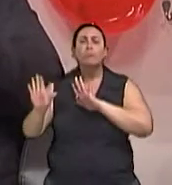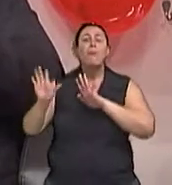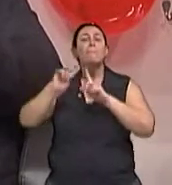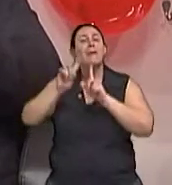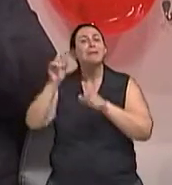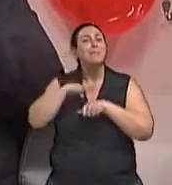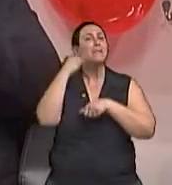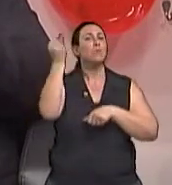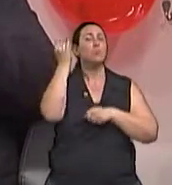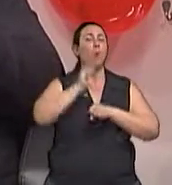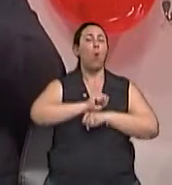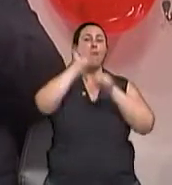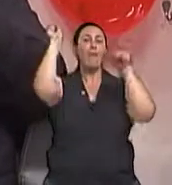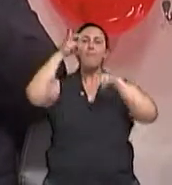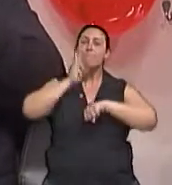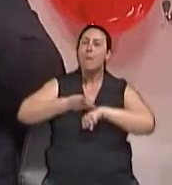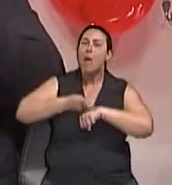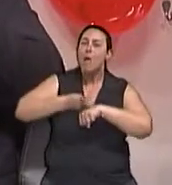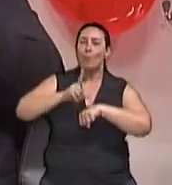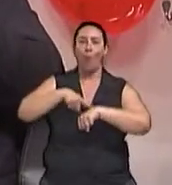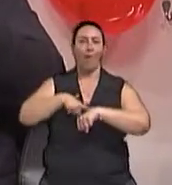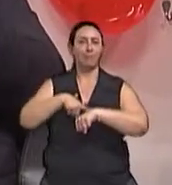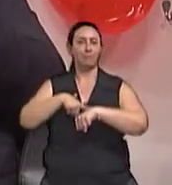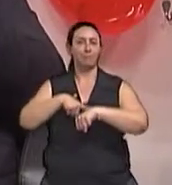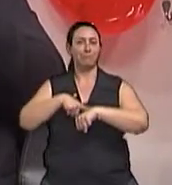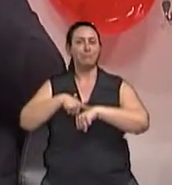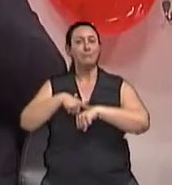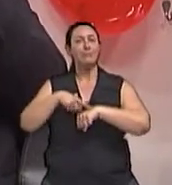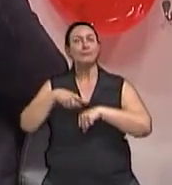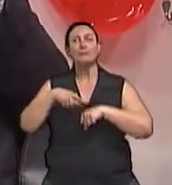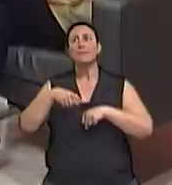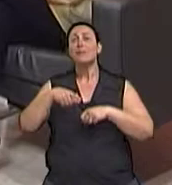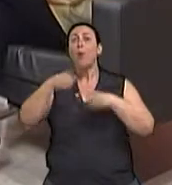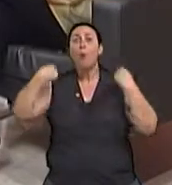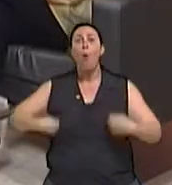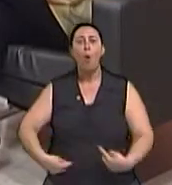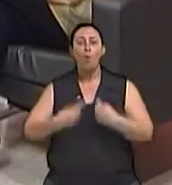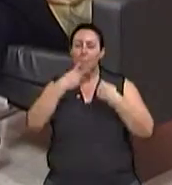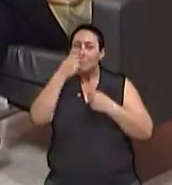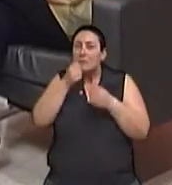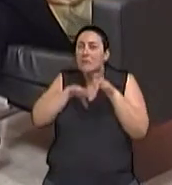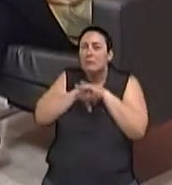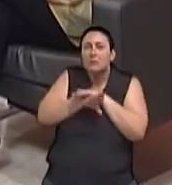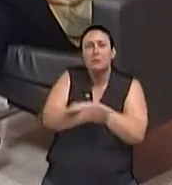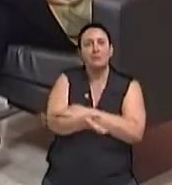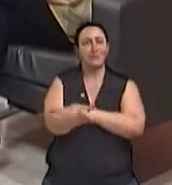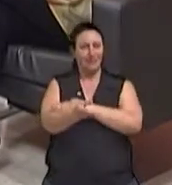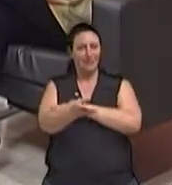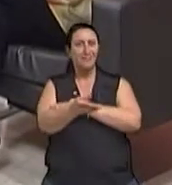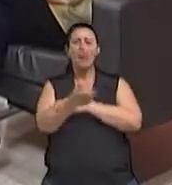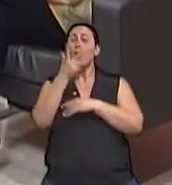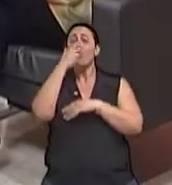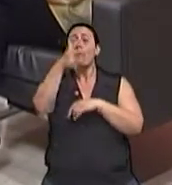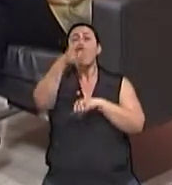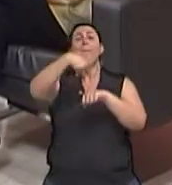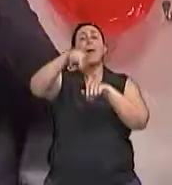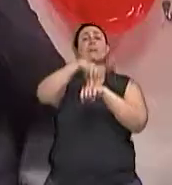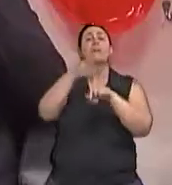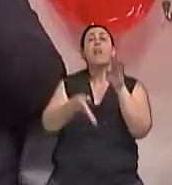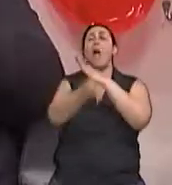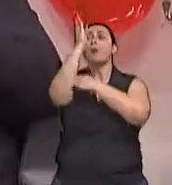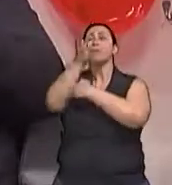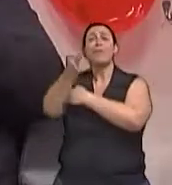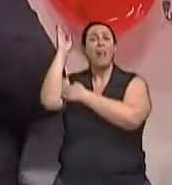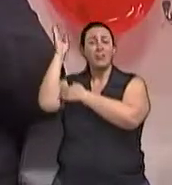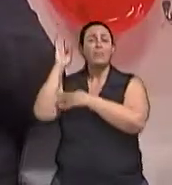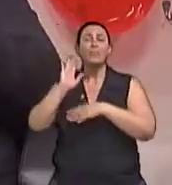nós criamos para o nosso corpo uma situação semelhante a quando nós viajamos para outros países com diferentes fuso horários. Que muda o